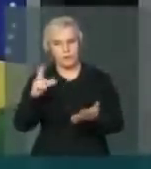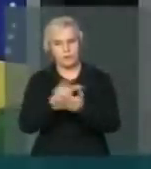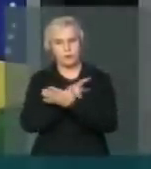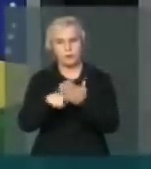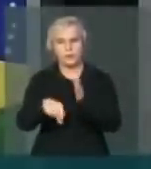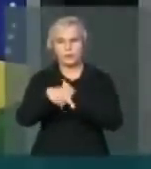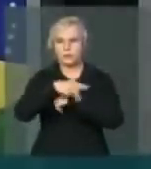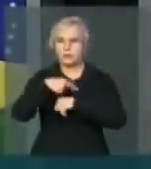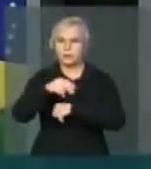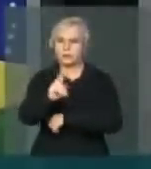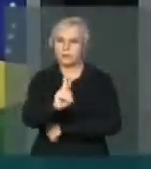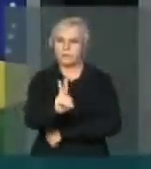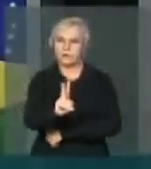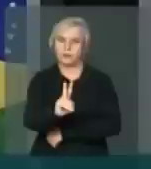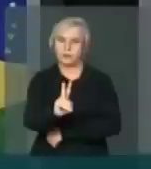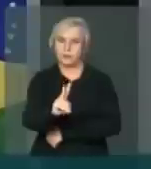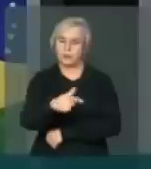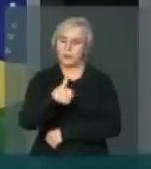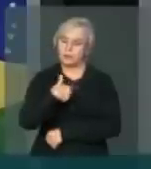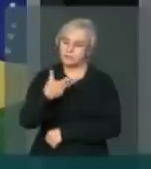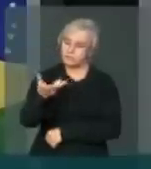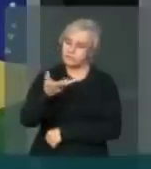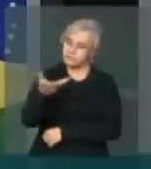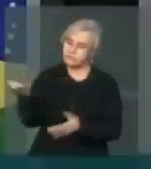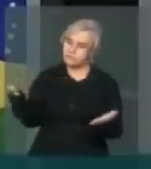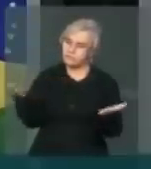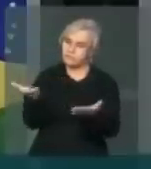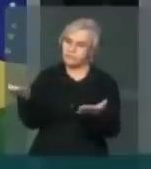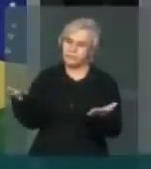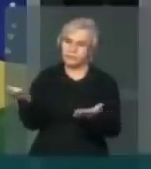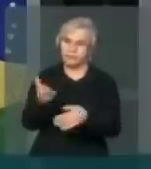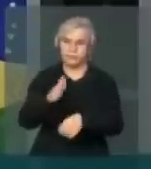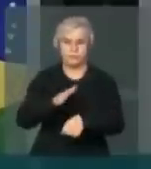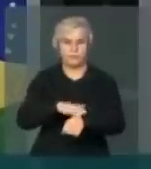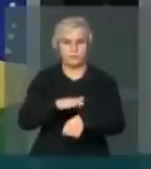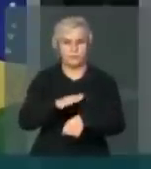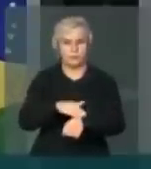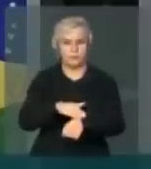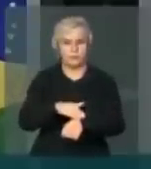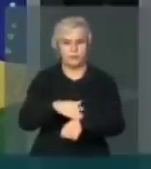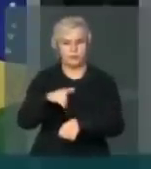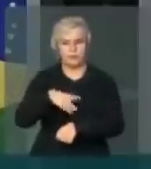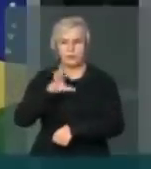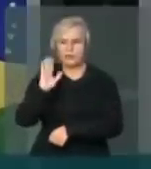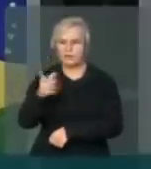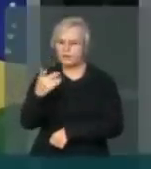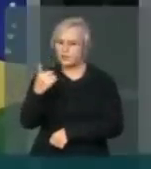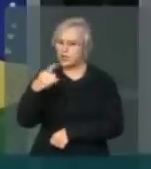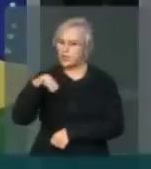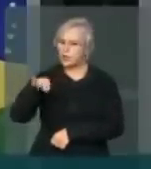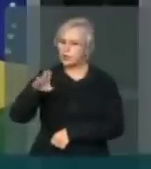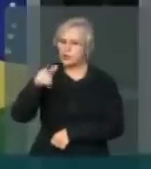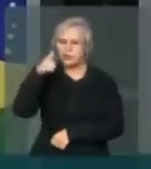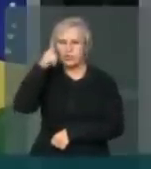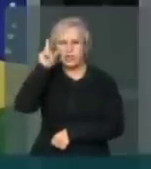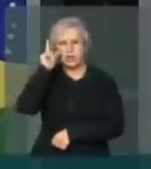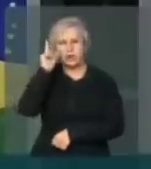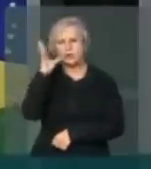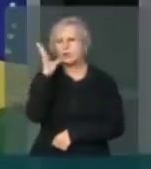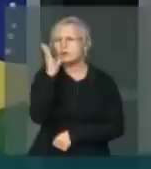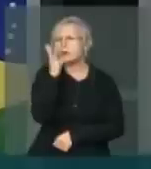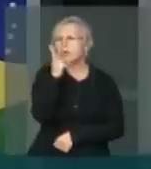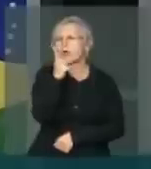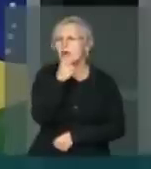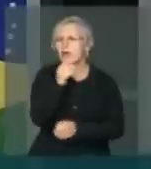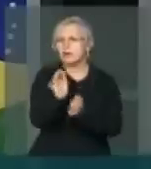país Eu quero, senhores Nesse momento Depois de um dia Tão longo como de ontem Onde os